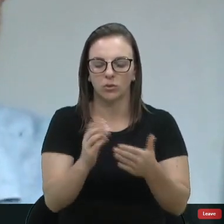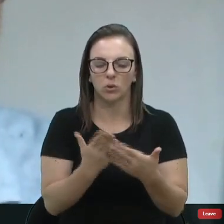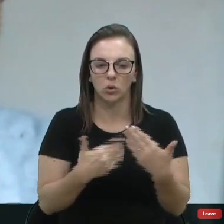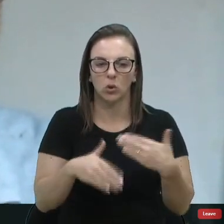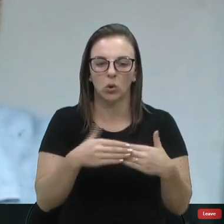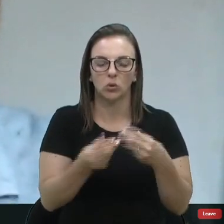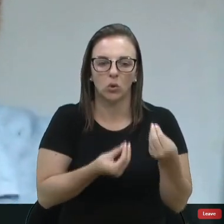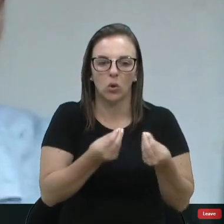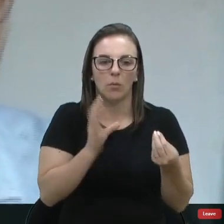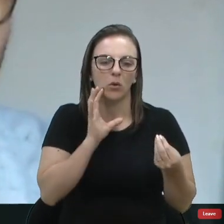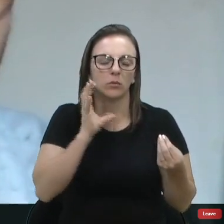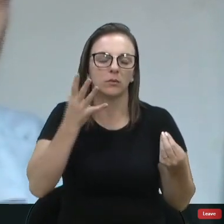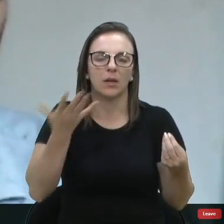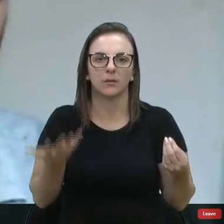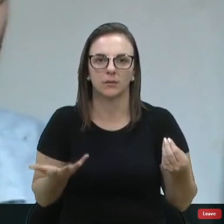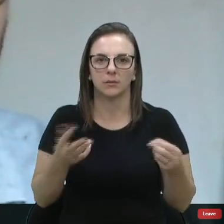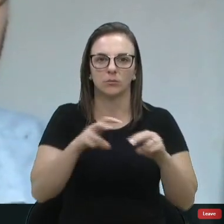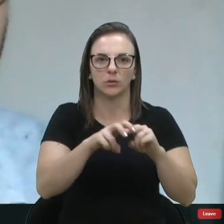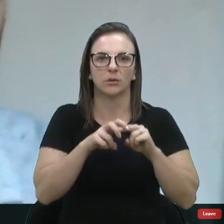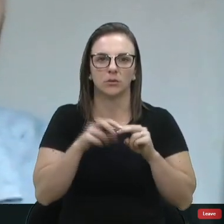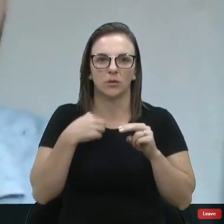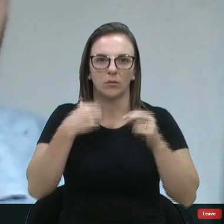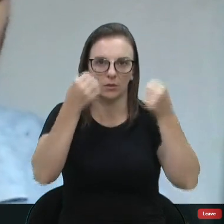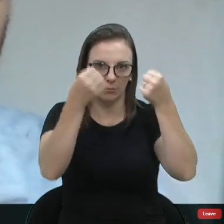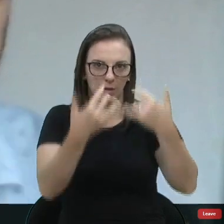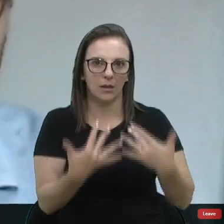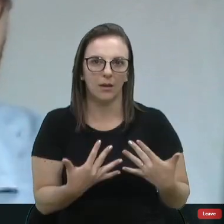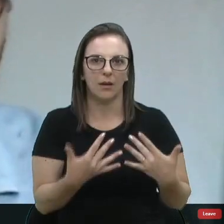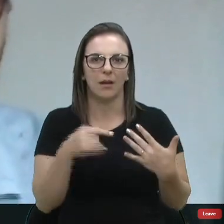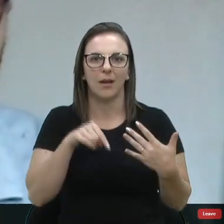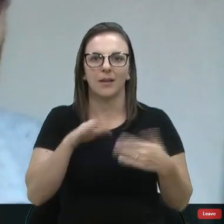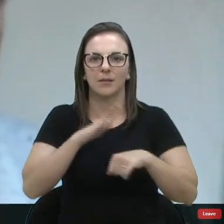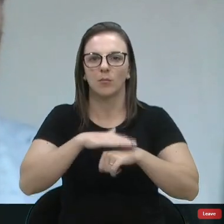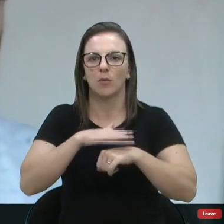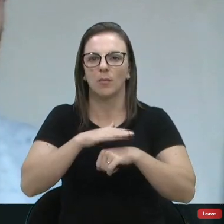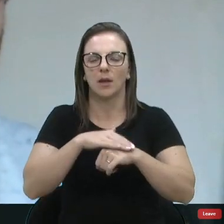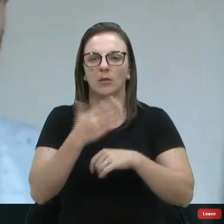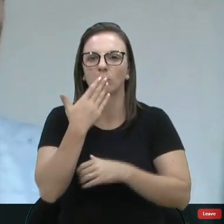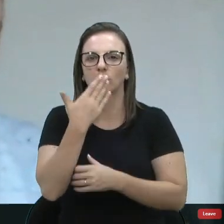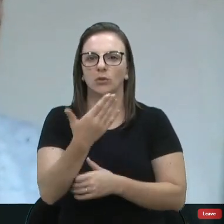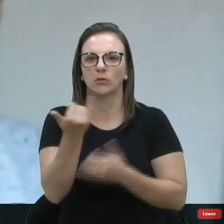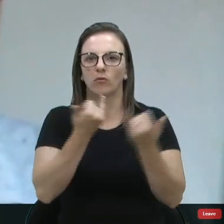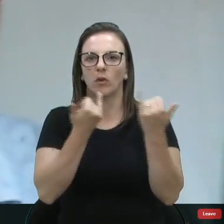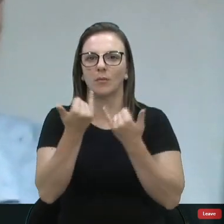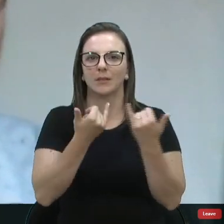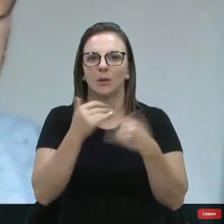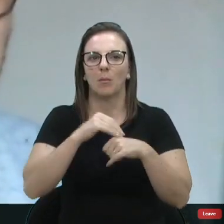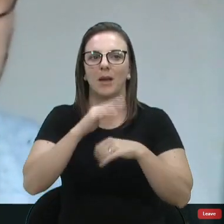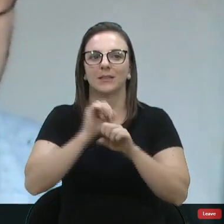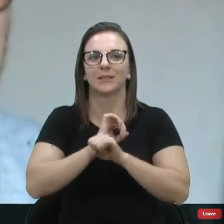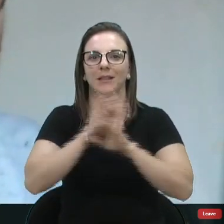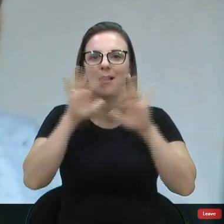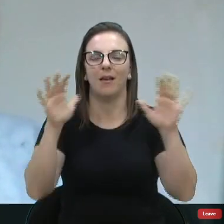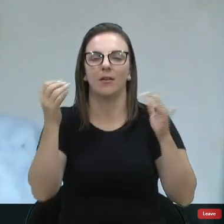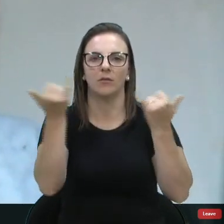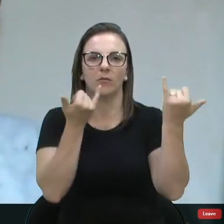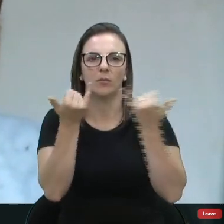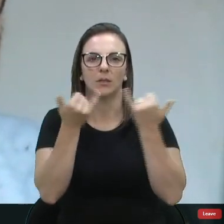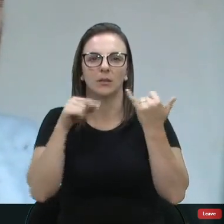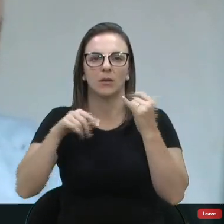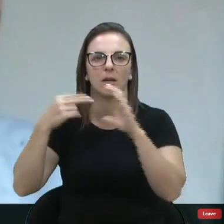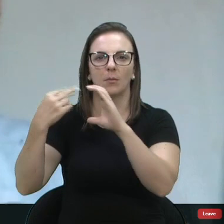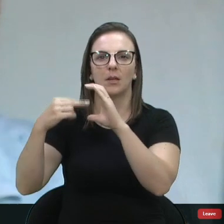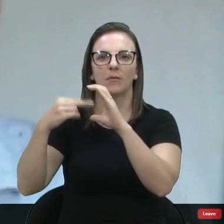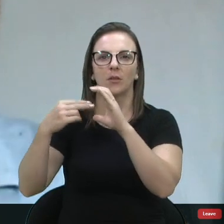Nesse momento, o pedido de informações é para tornar nítido as informações e para que essa casa possa se